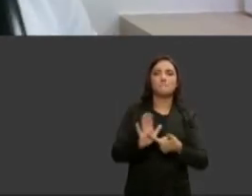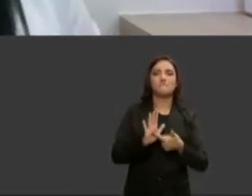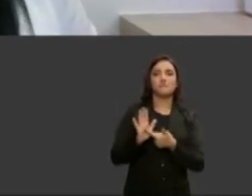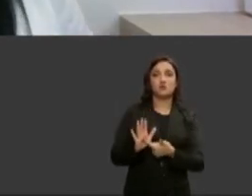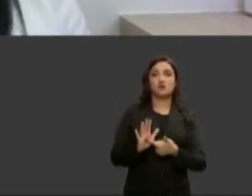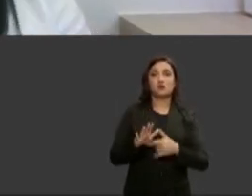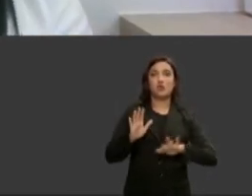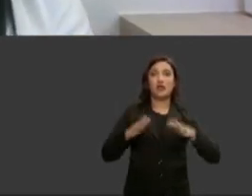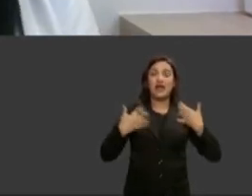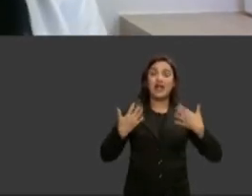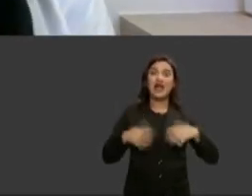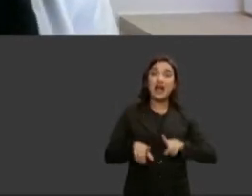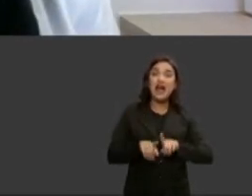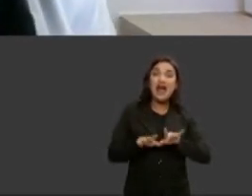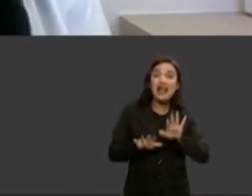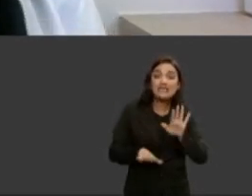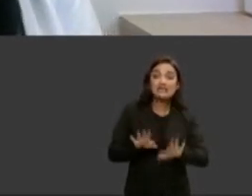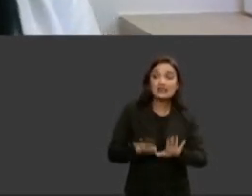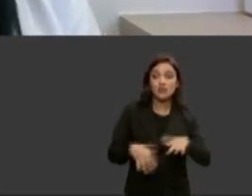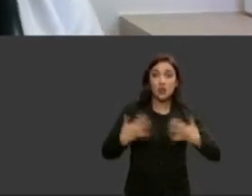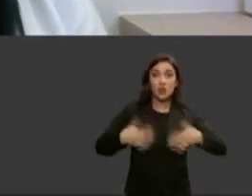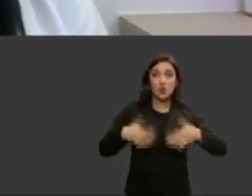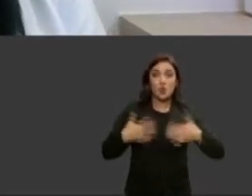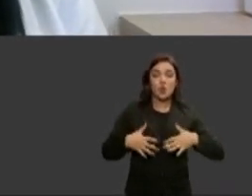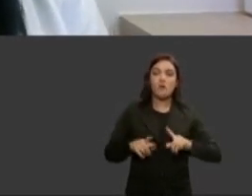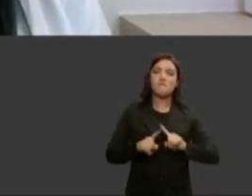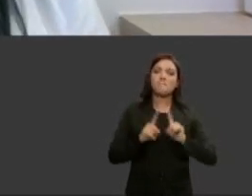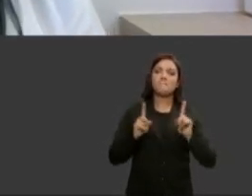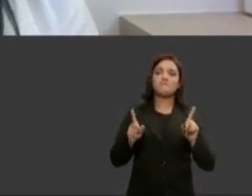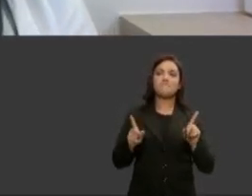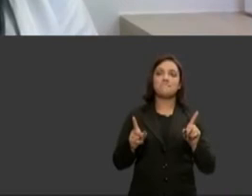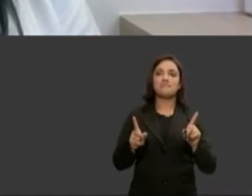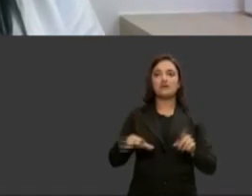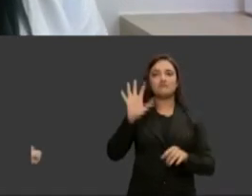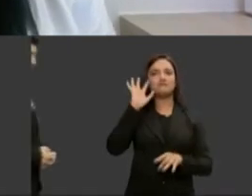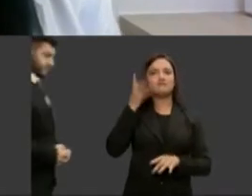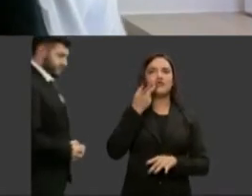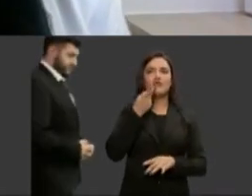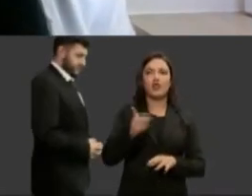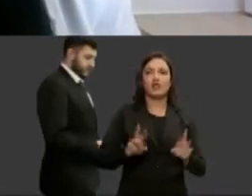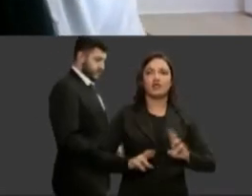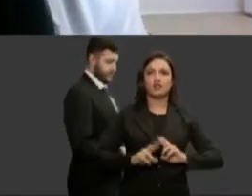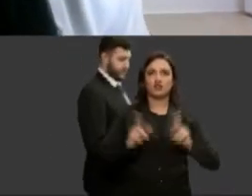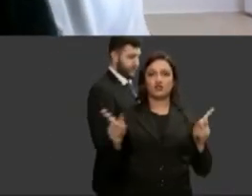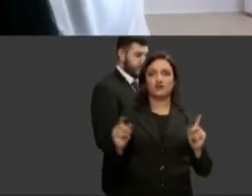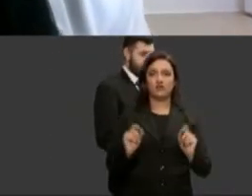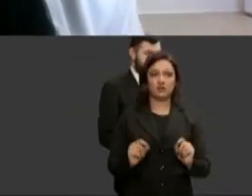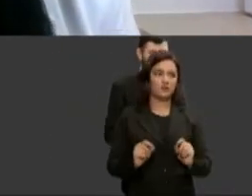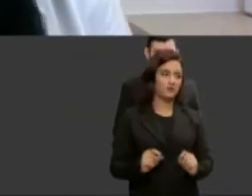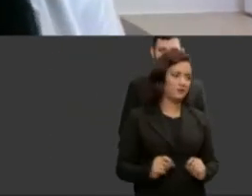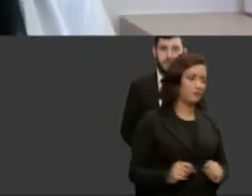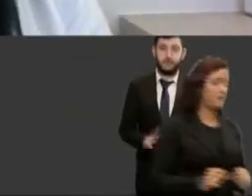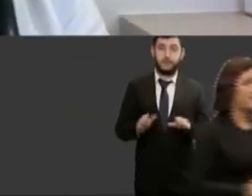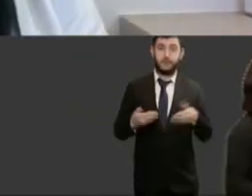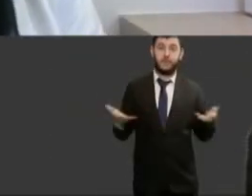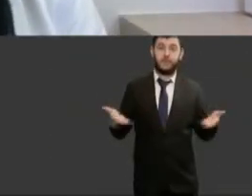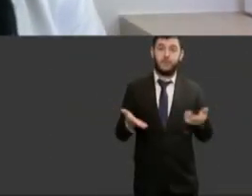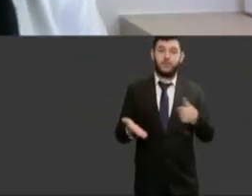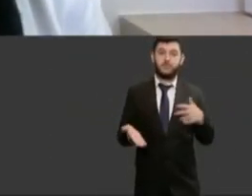nos assustam eles não nos favorecem então eu resolvi falar um pouquinho diferente falar dos desafios